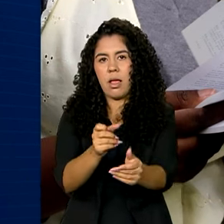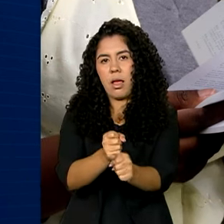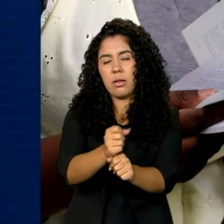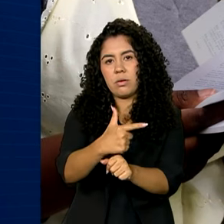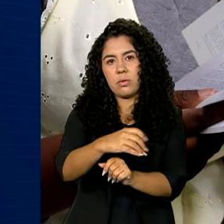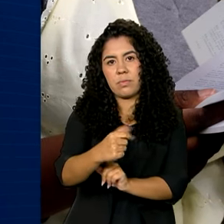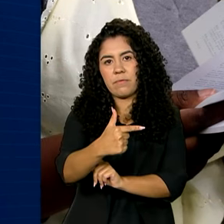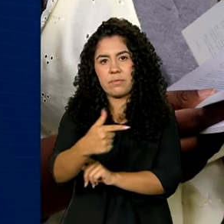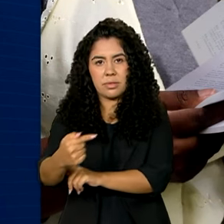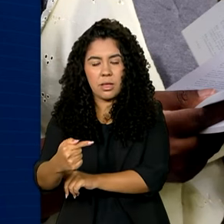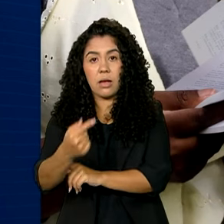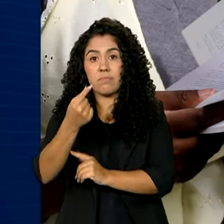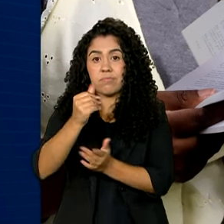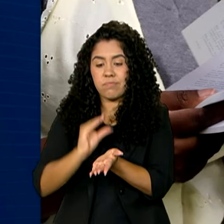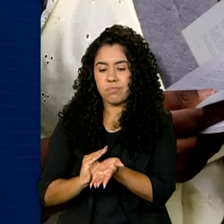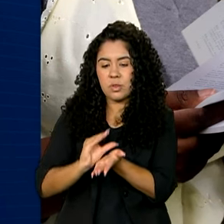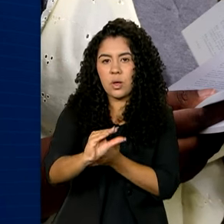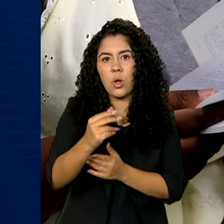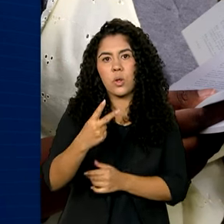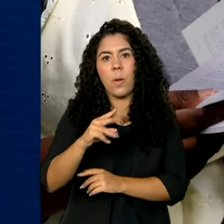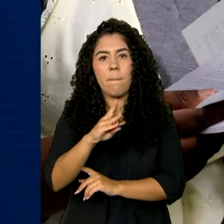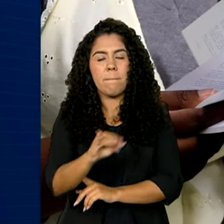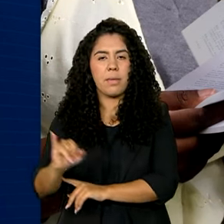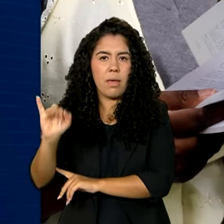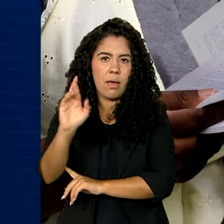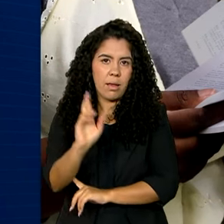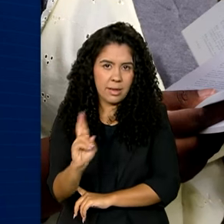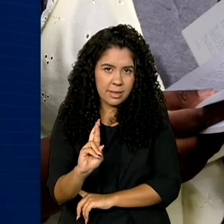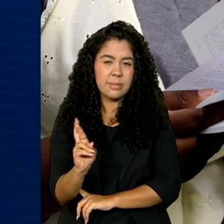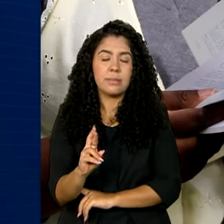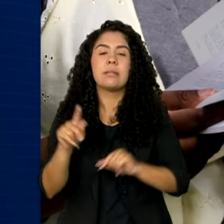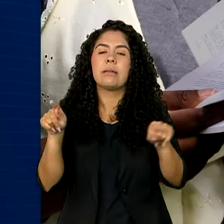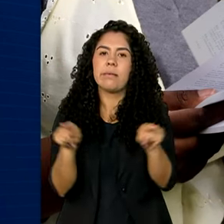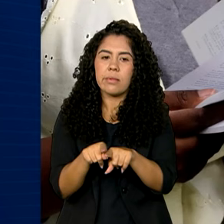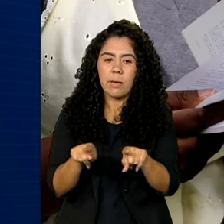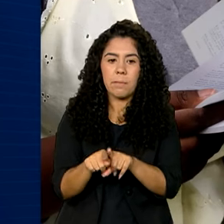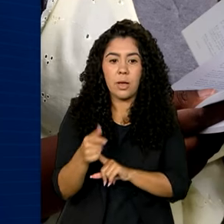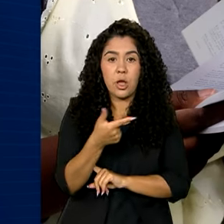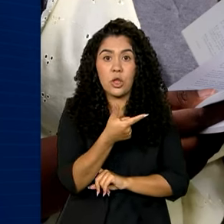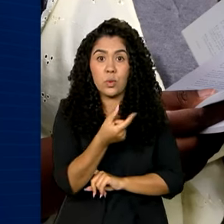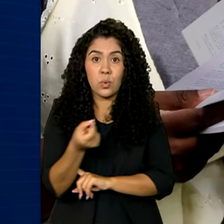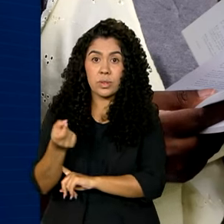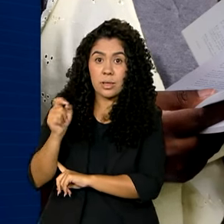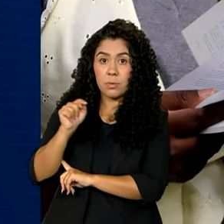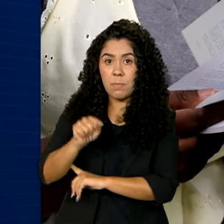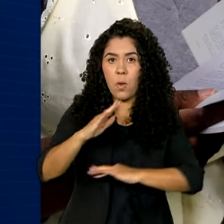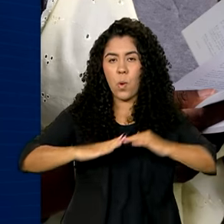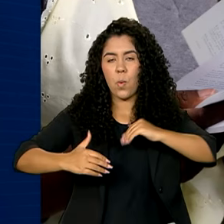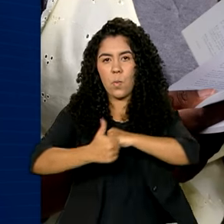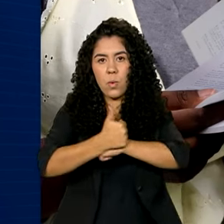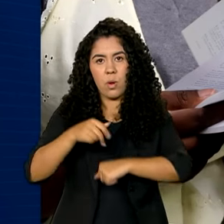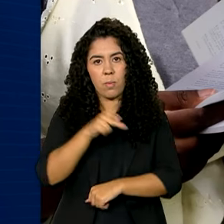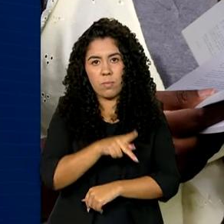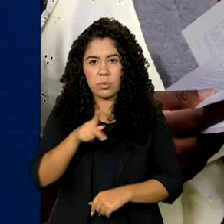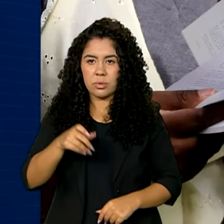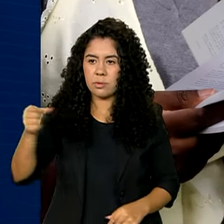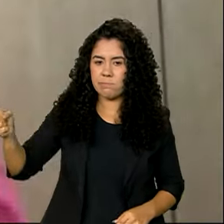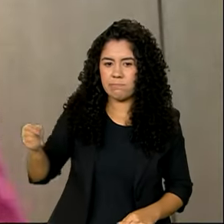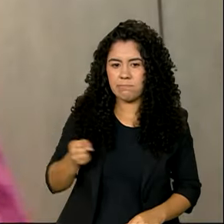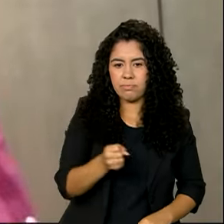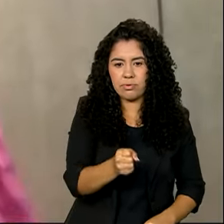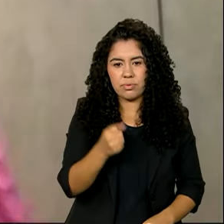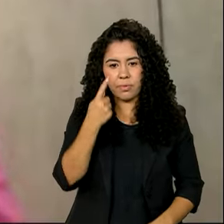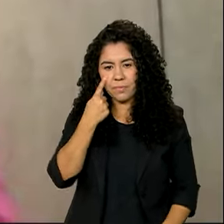2 bilhões de reais em investimento e 200 mil professores e gestores formados.